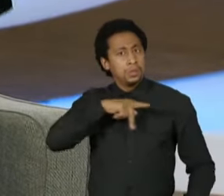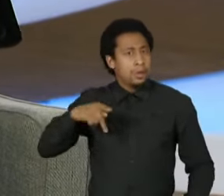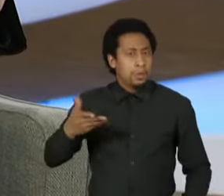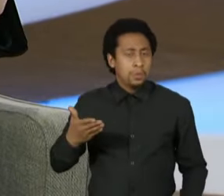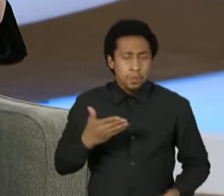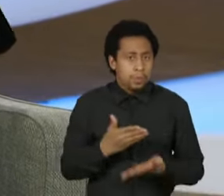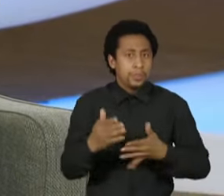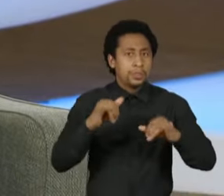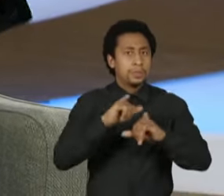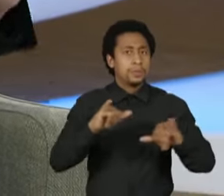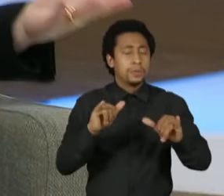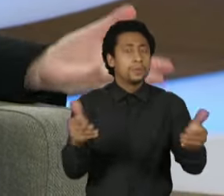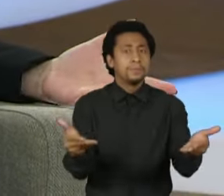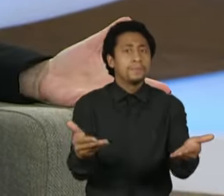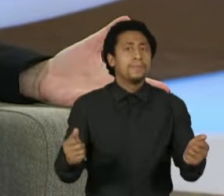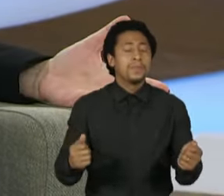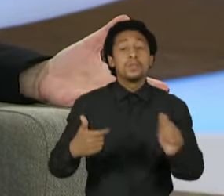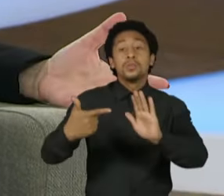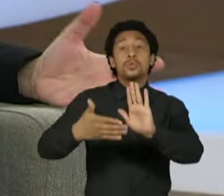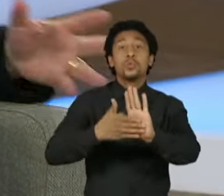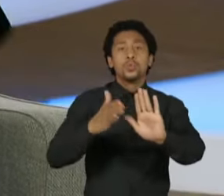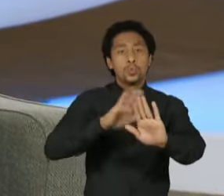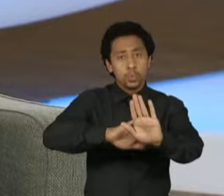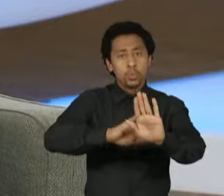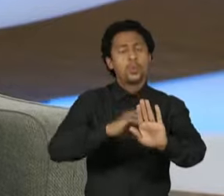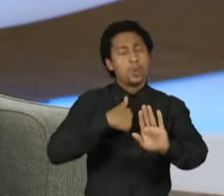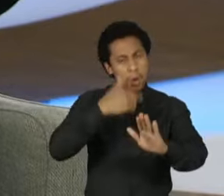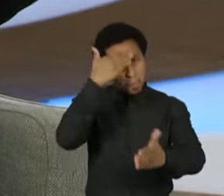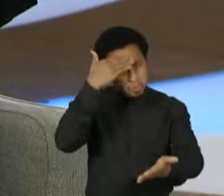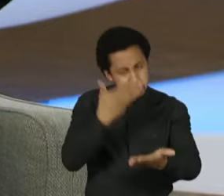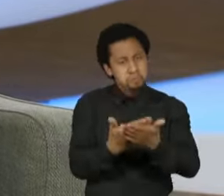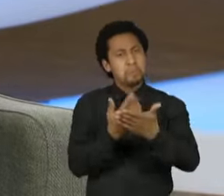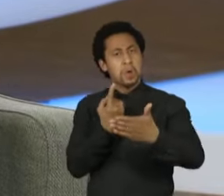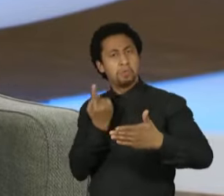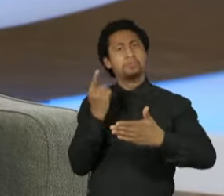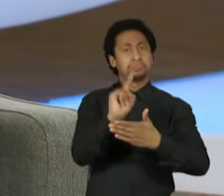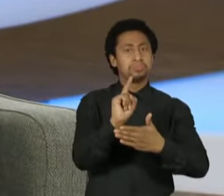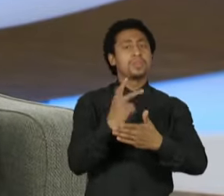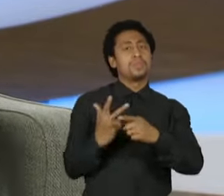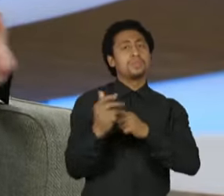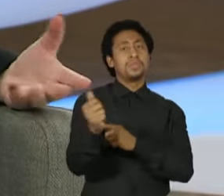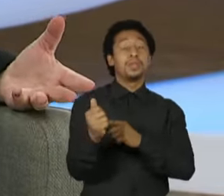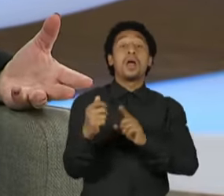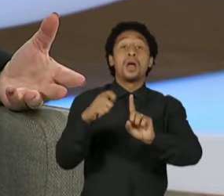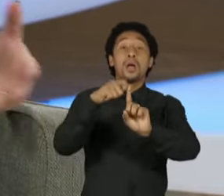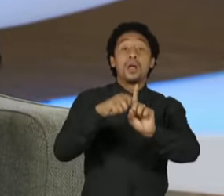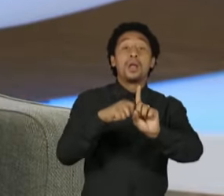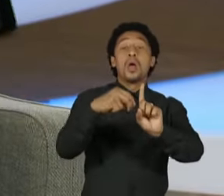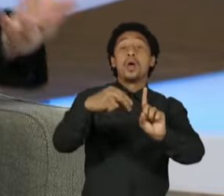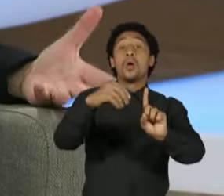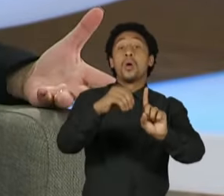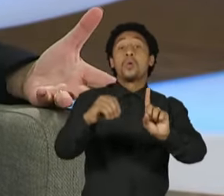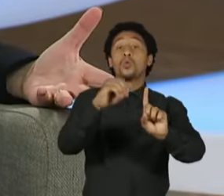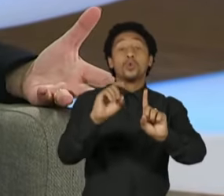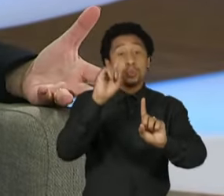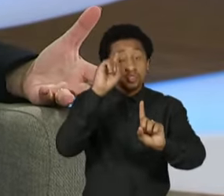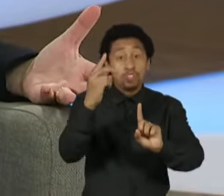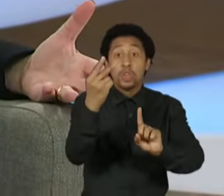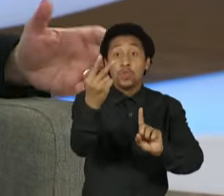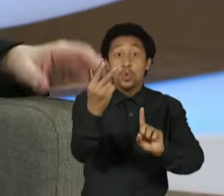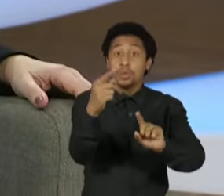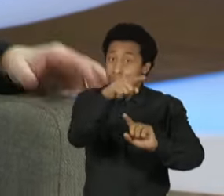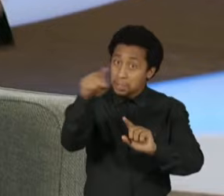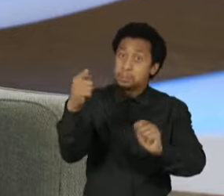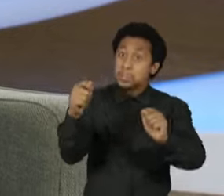eu acredito que vou estar lá, eu estarei lá para ganhar as eleições. Ah, e 2 de outubro? 2 de outubro, essa pergunta tem que ser feita para os